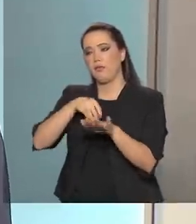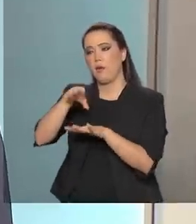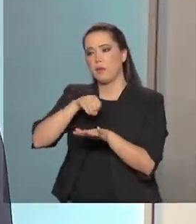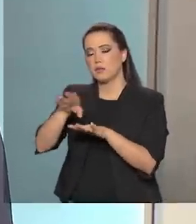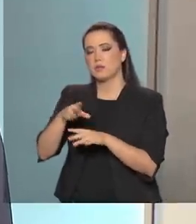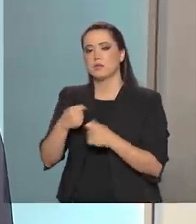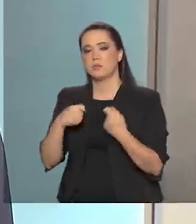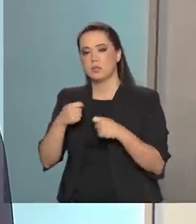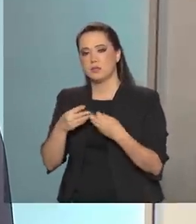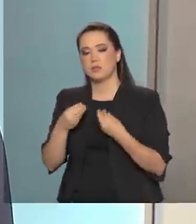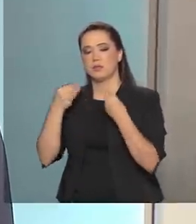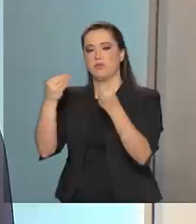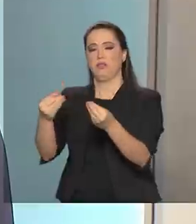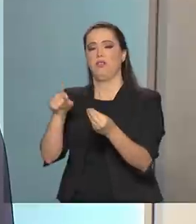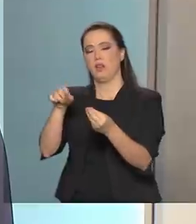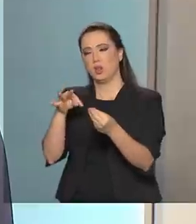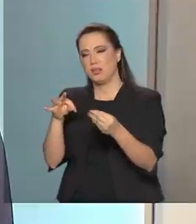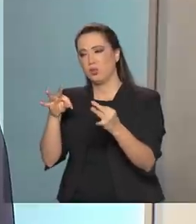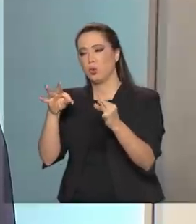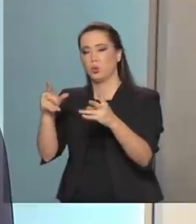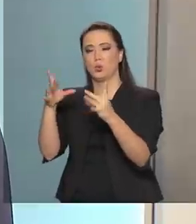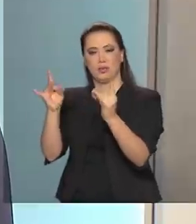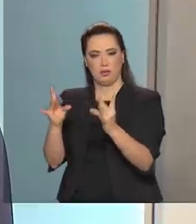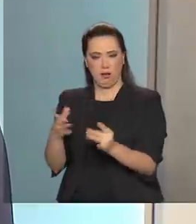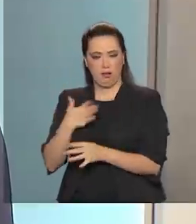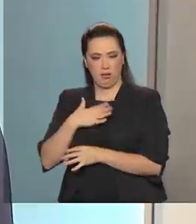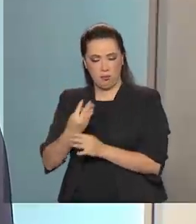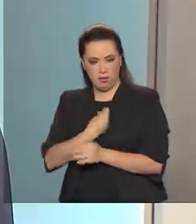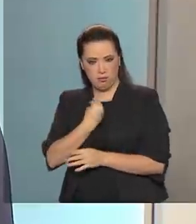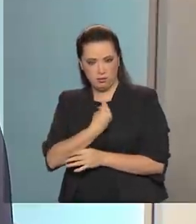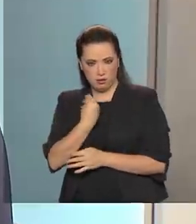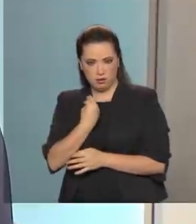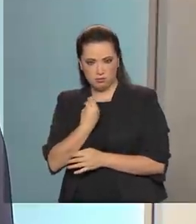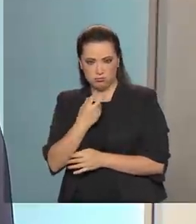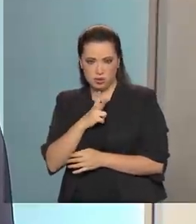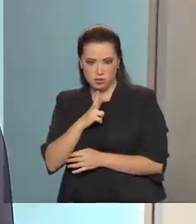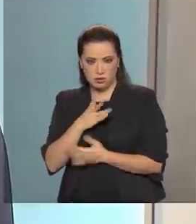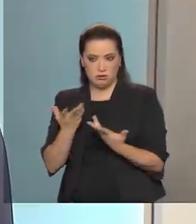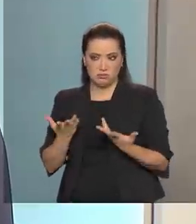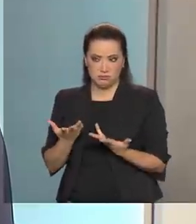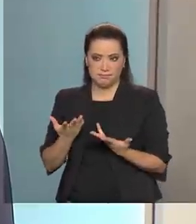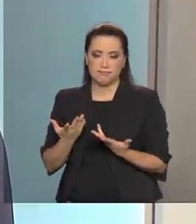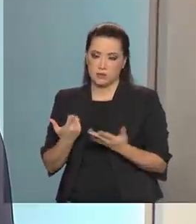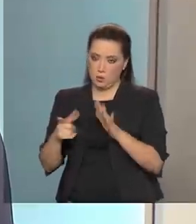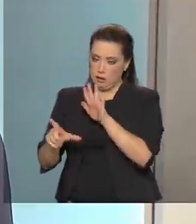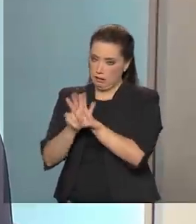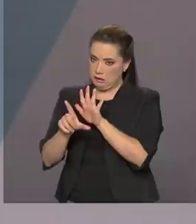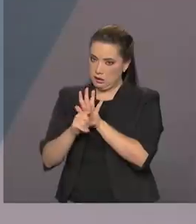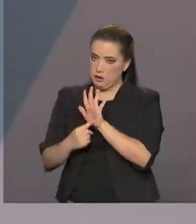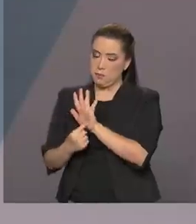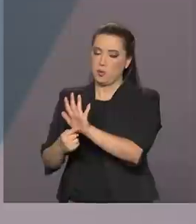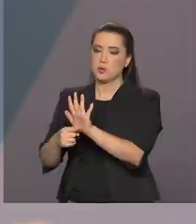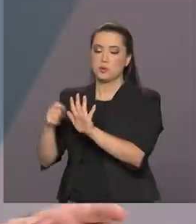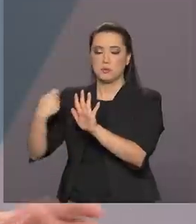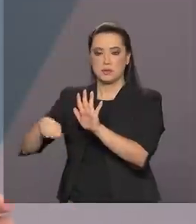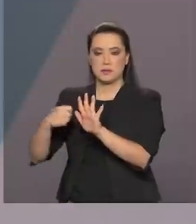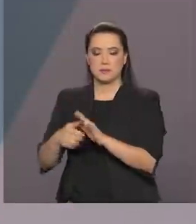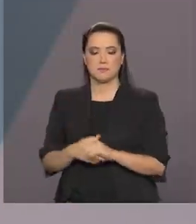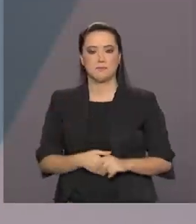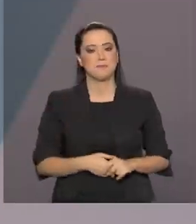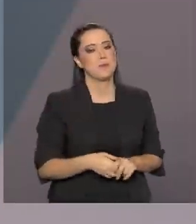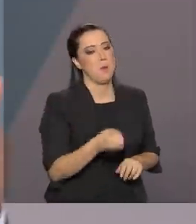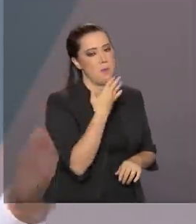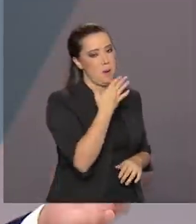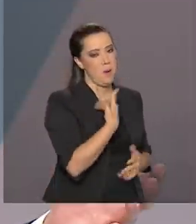necessário prestar essas informações? Então, a lei geral, ela vem justamente para isso. Perfeito. Bom, o